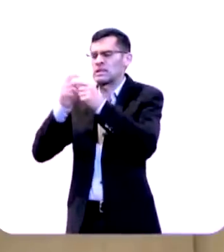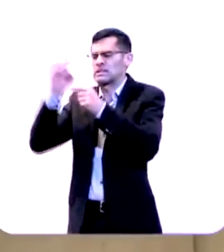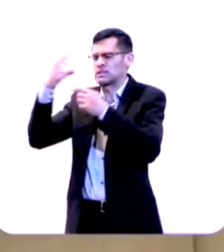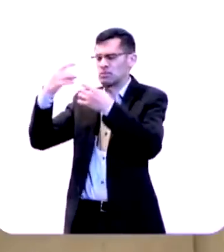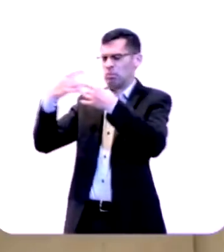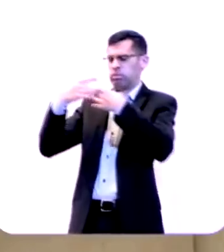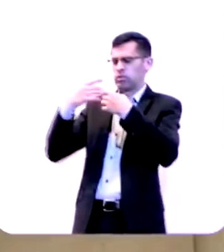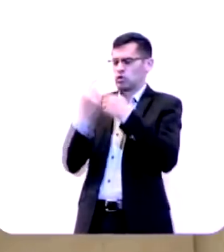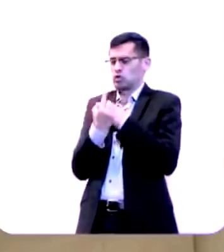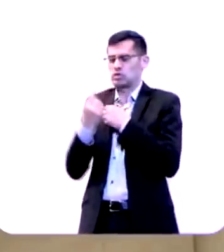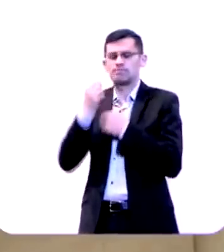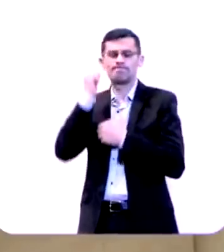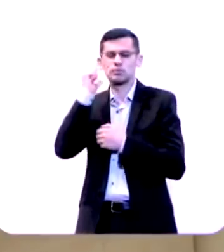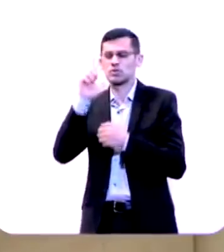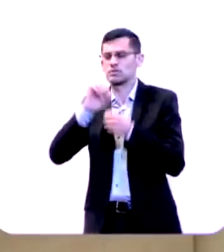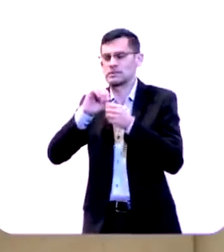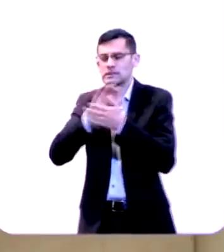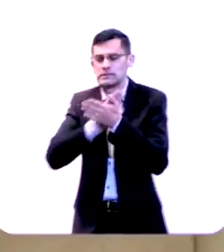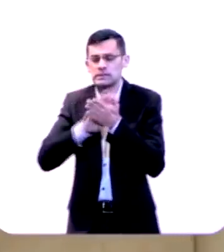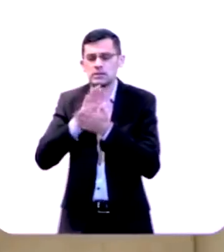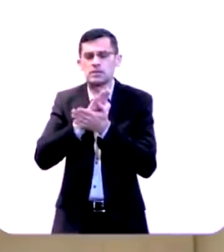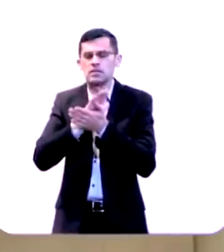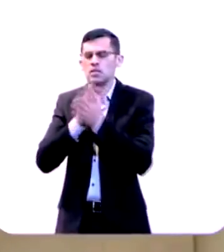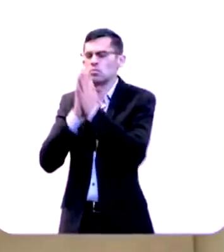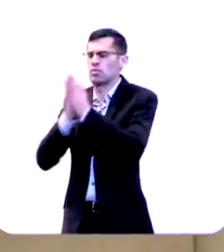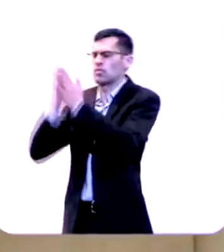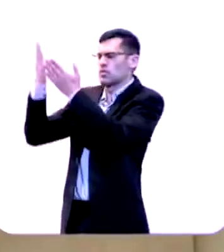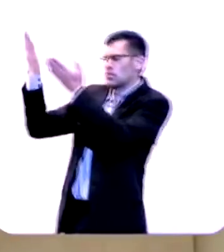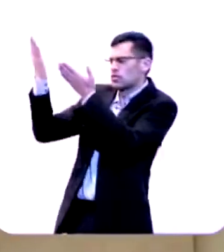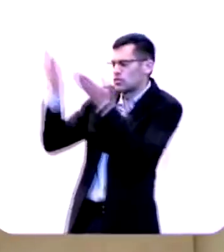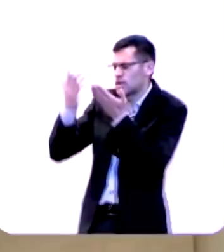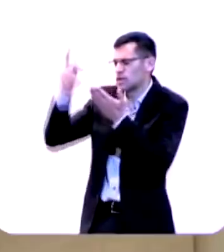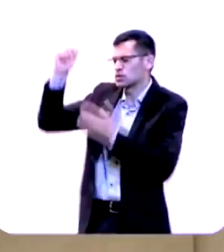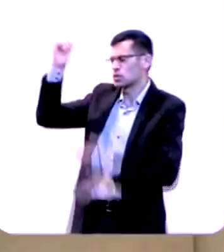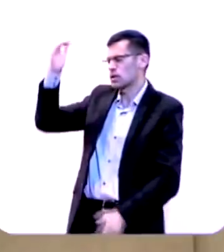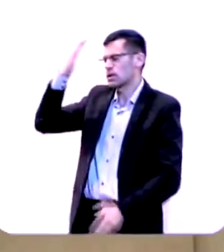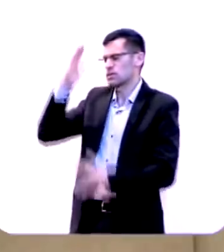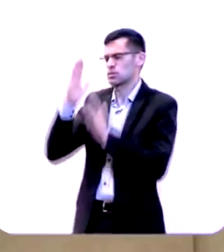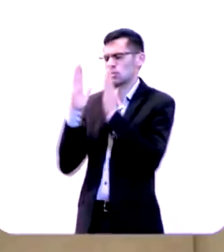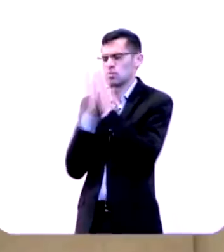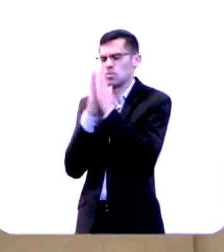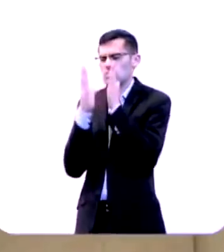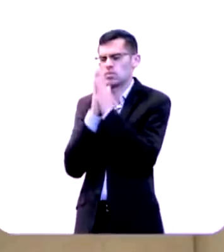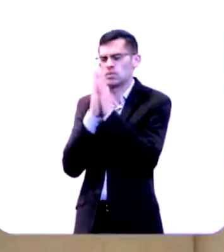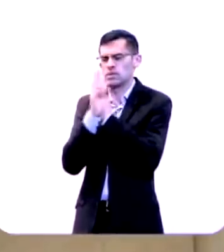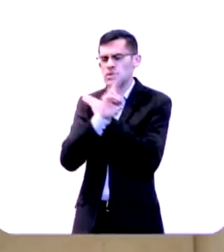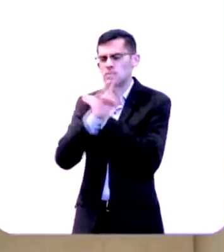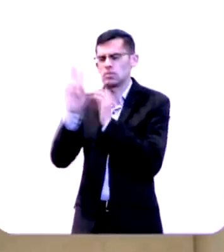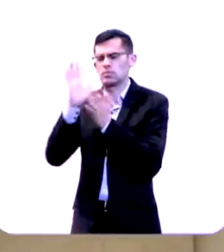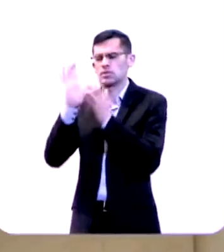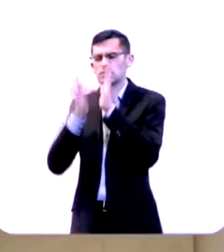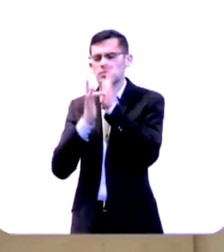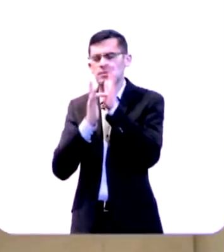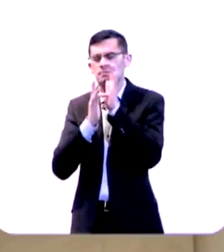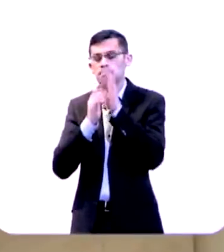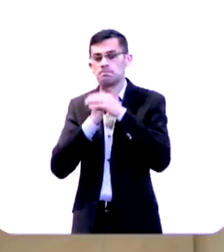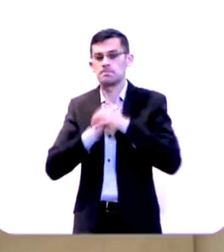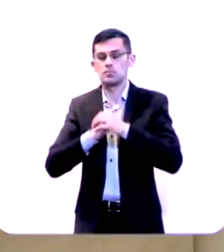ti eu nada posso fazer vem com a tua graça é aquilo que eu oro em nome de Jesus